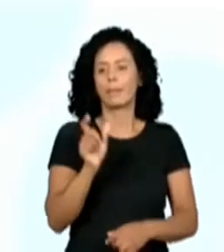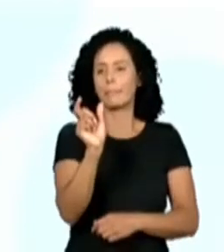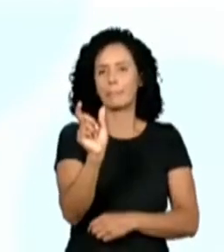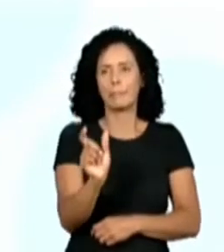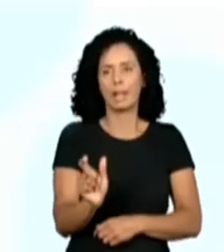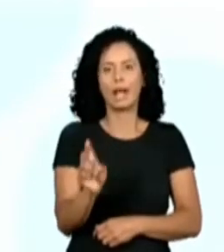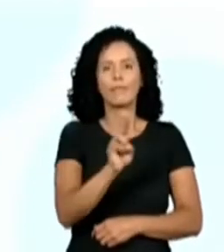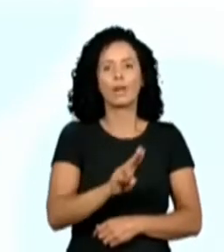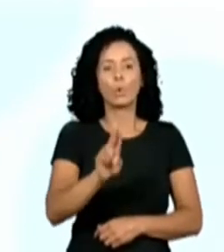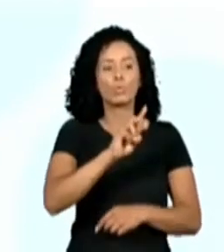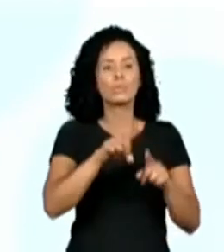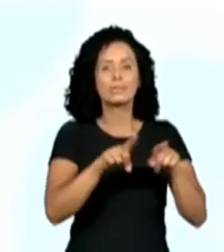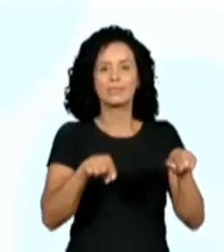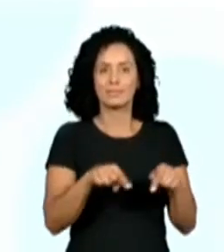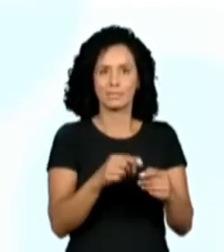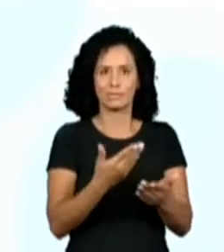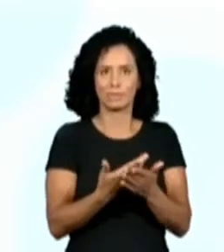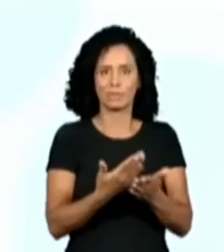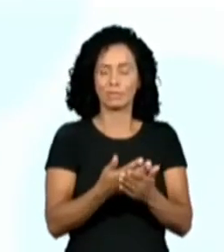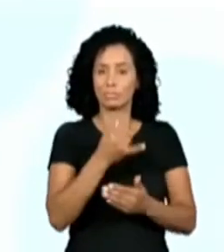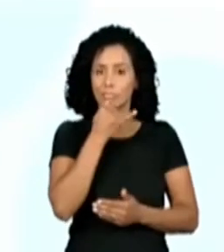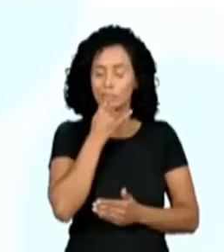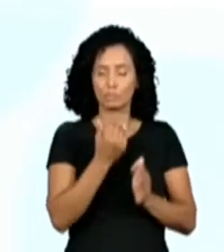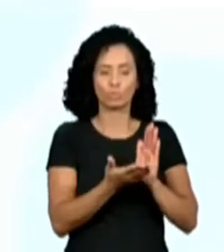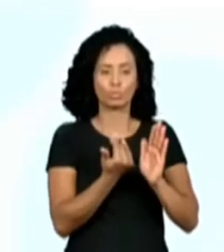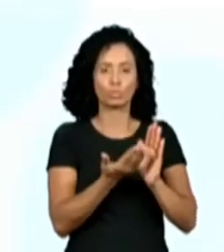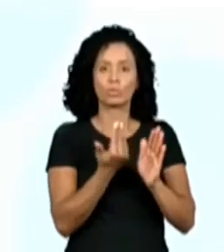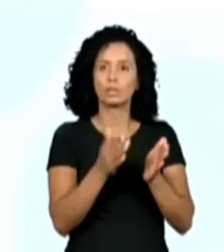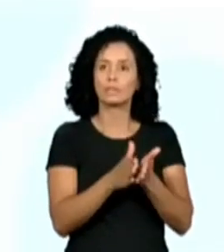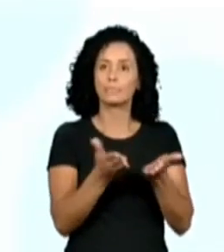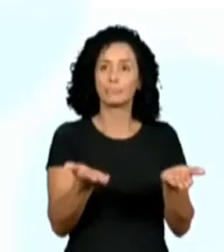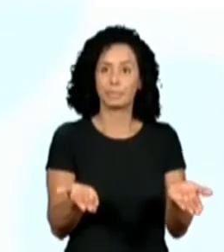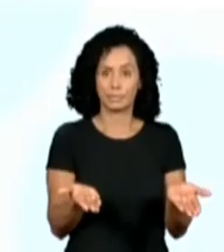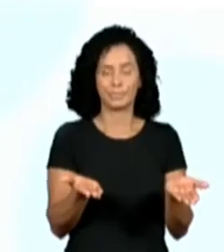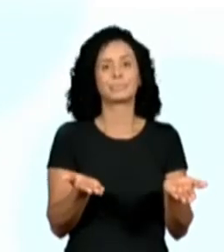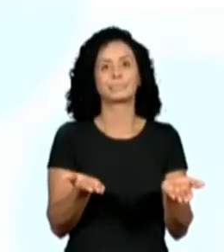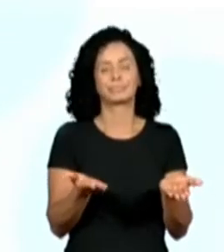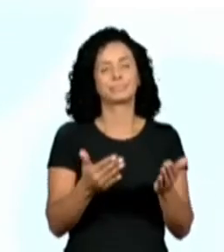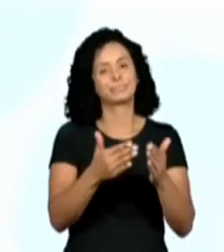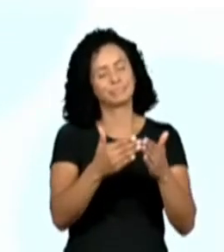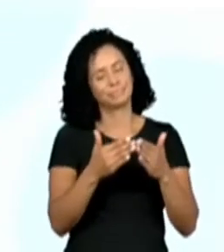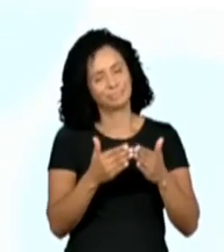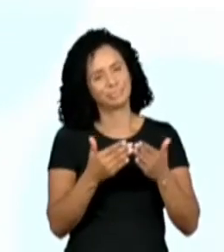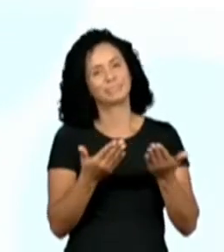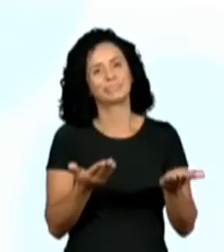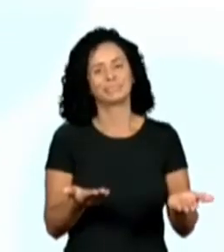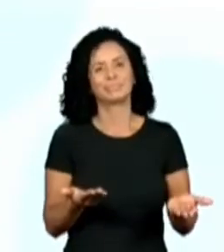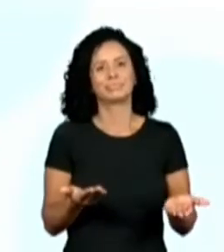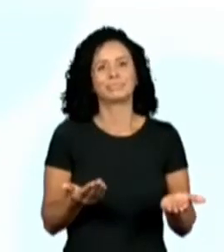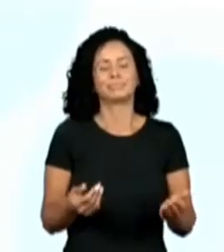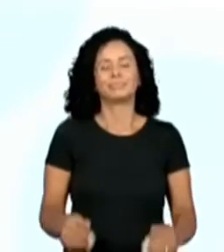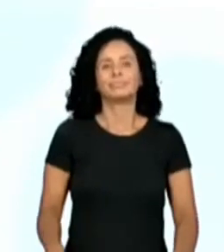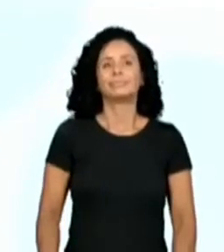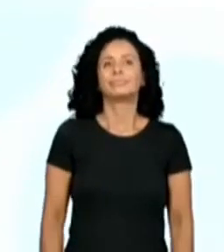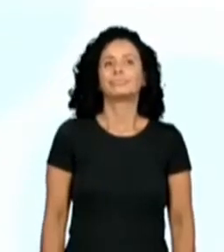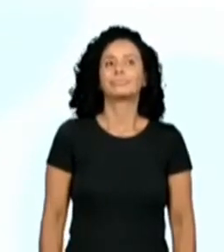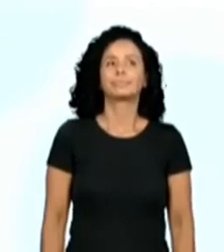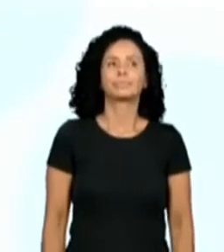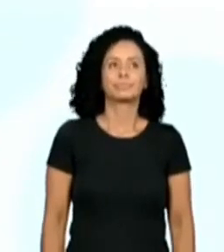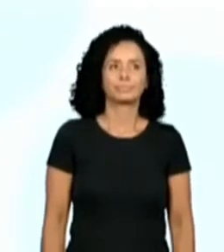exemplo é, open your books, please. Abram os seus livros, por favor. Right? And here we have